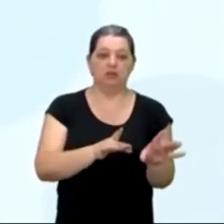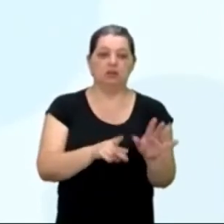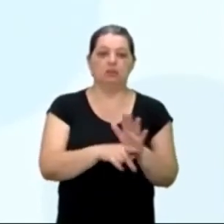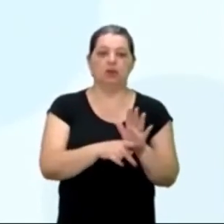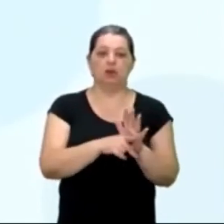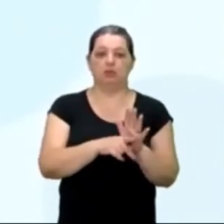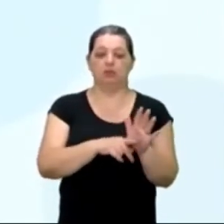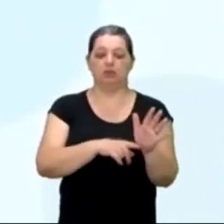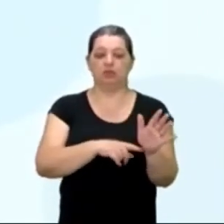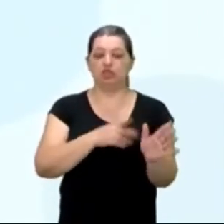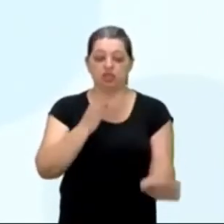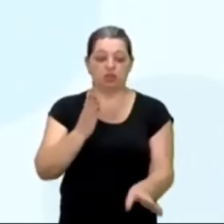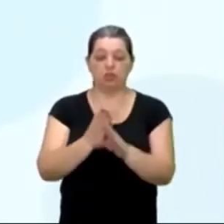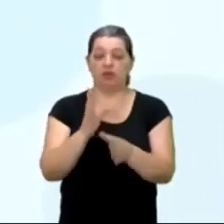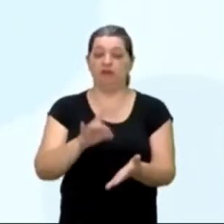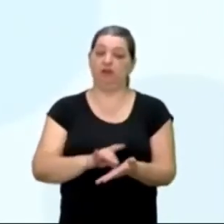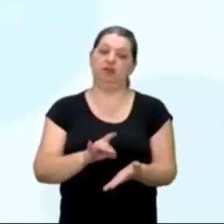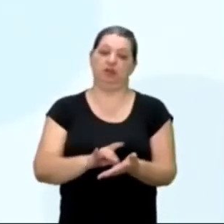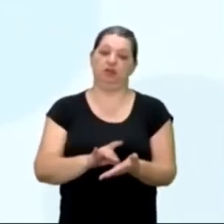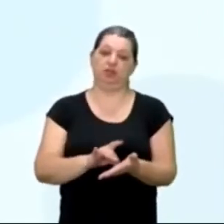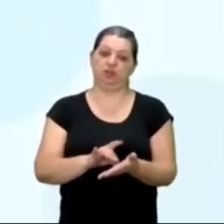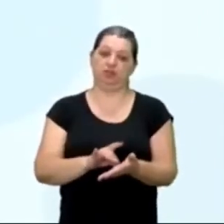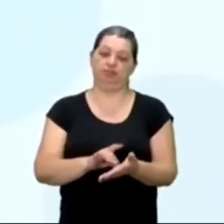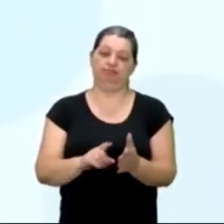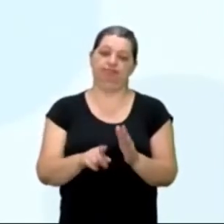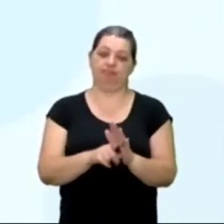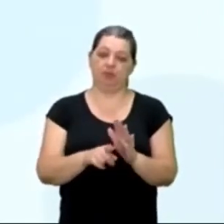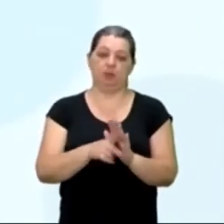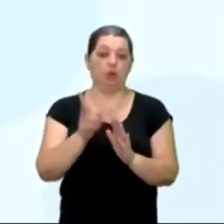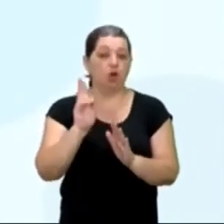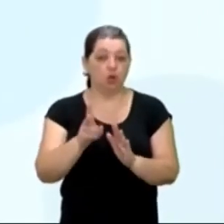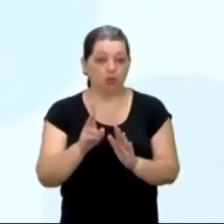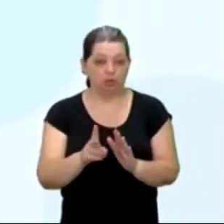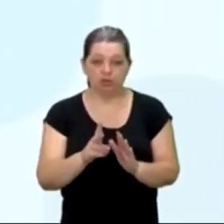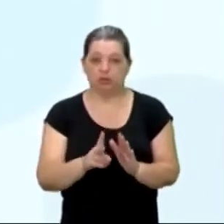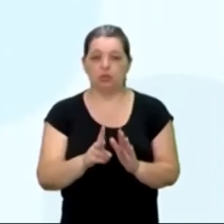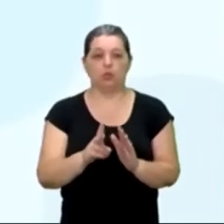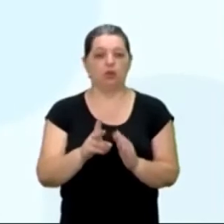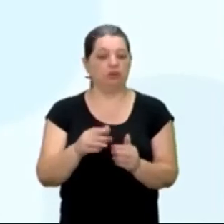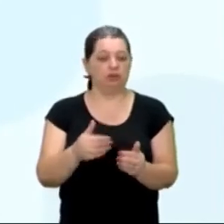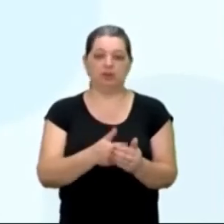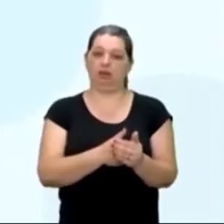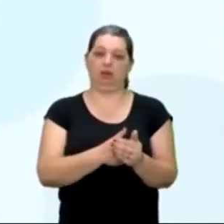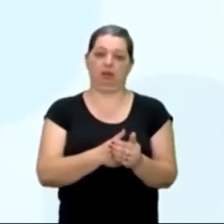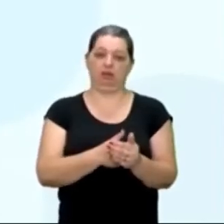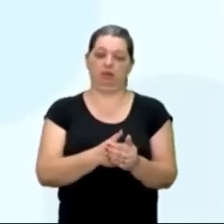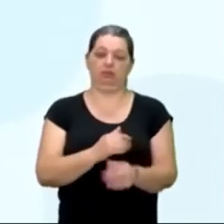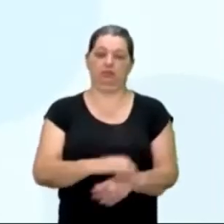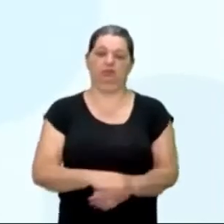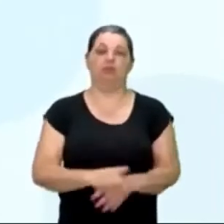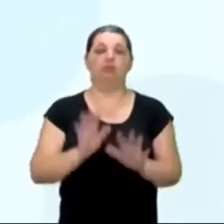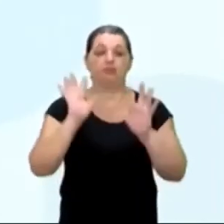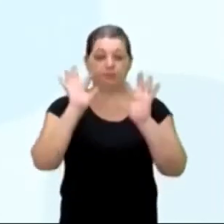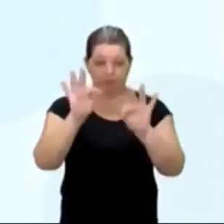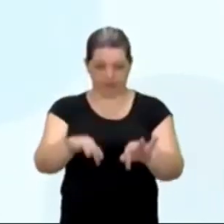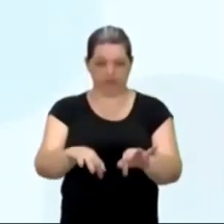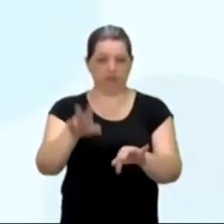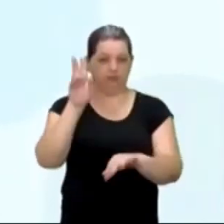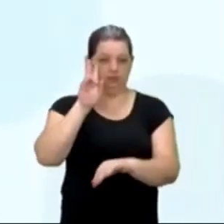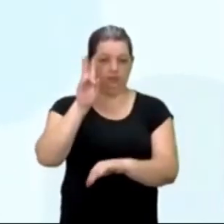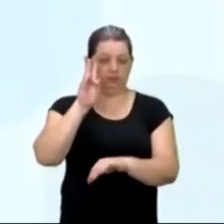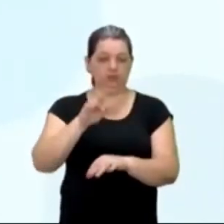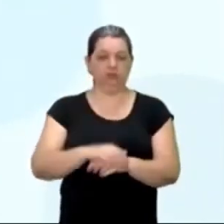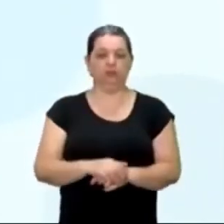verdade. O mistério vence ao fim. Olha só o acontece. no final da obra o narrador